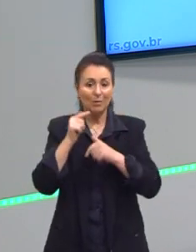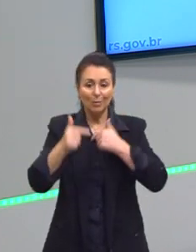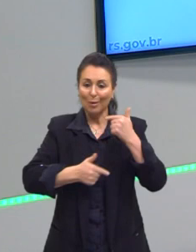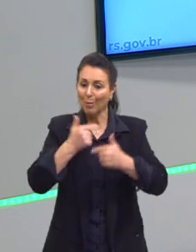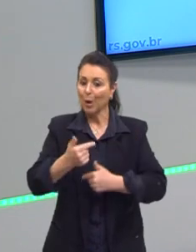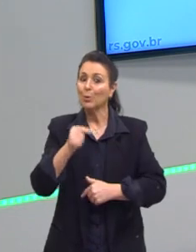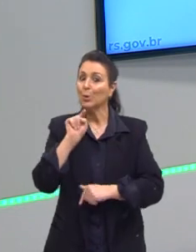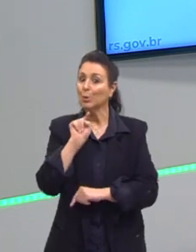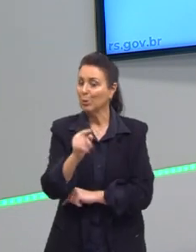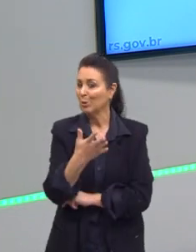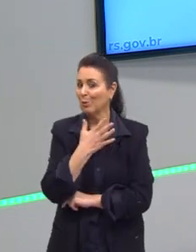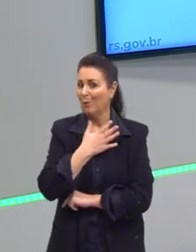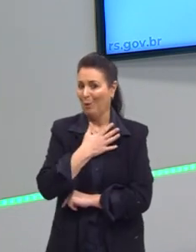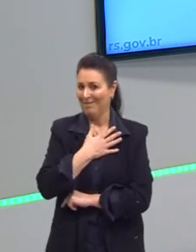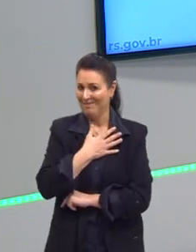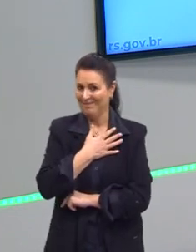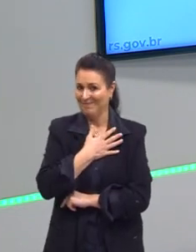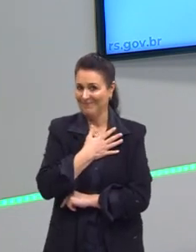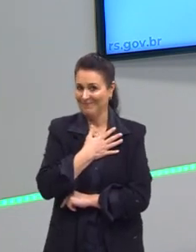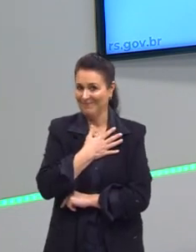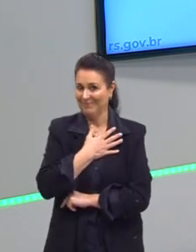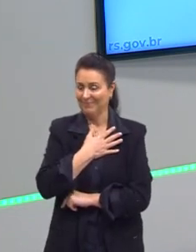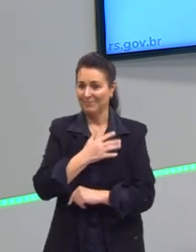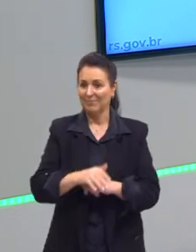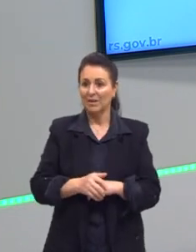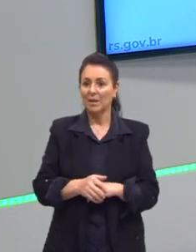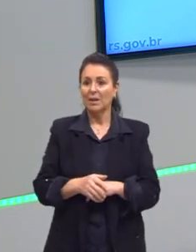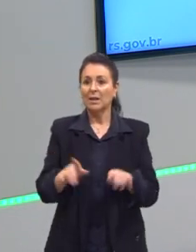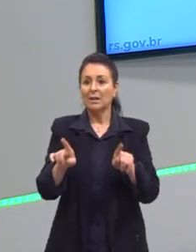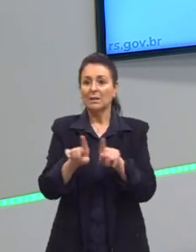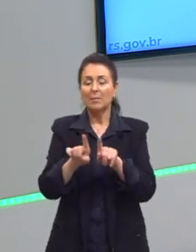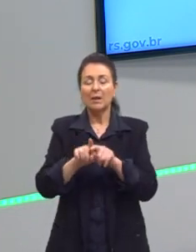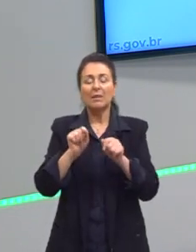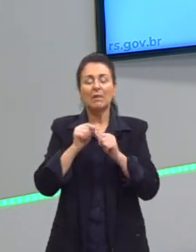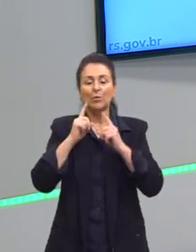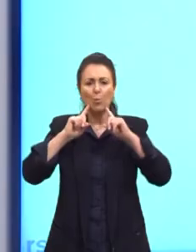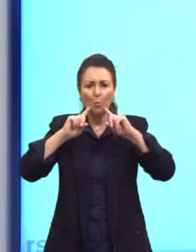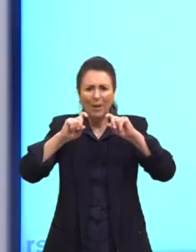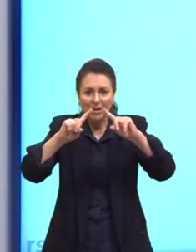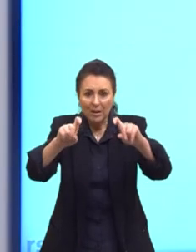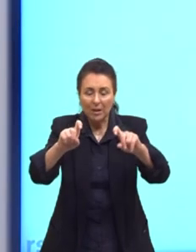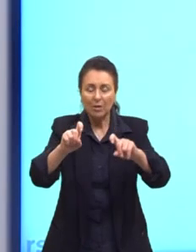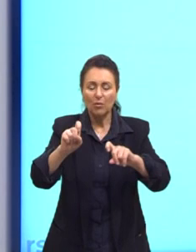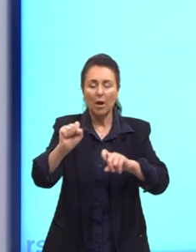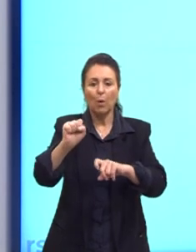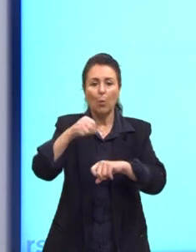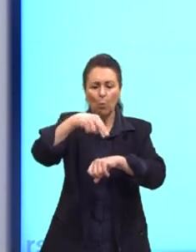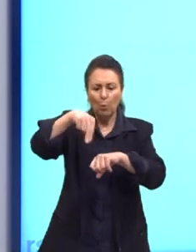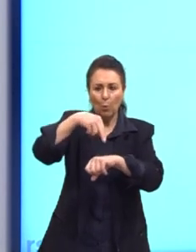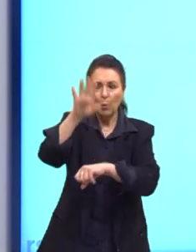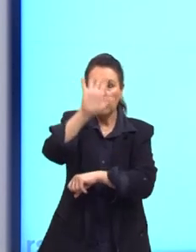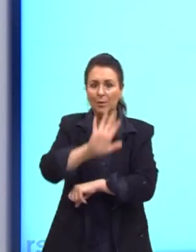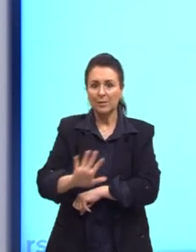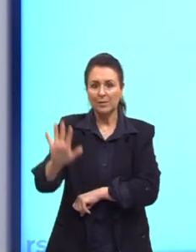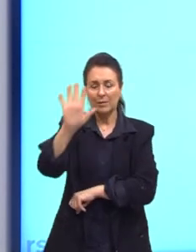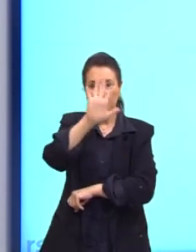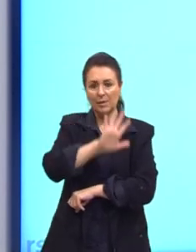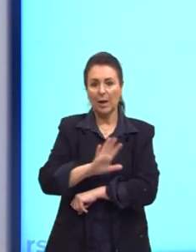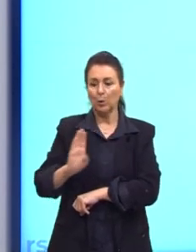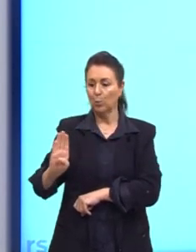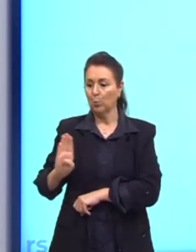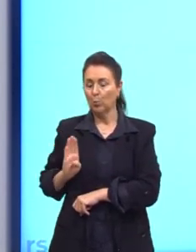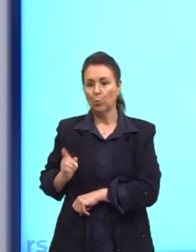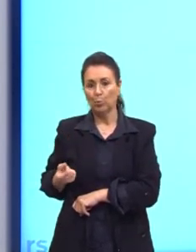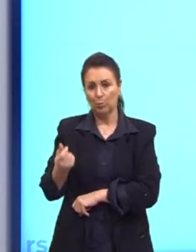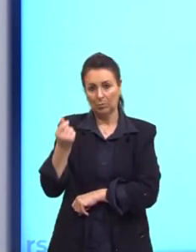que o Marx traz para a reflexão. E aí o Marx faz toda essa crítica ao Estado burguês. que, segundo ele,